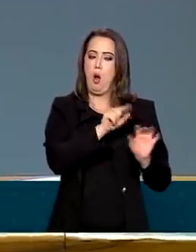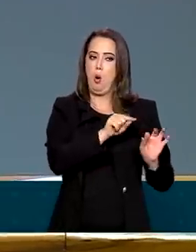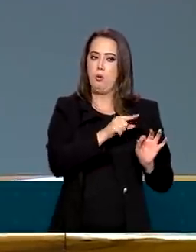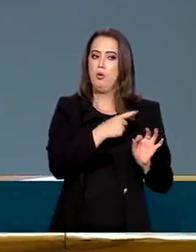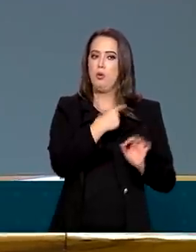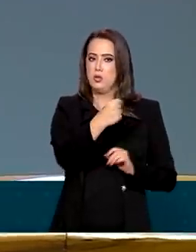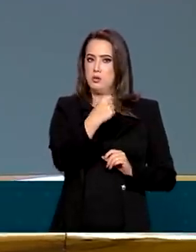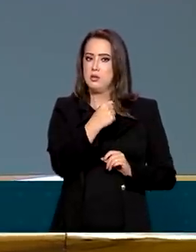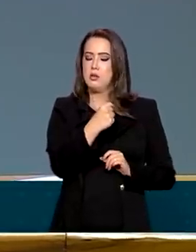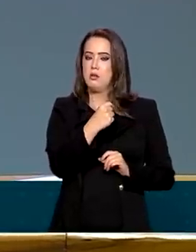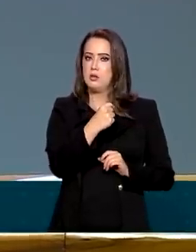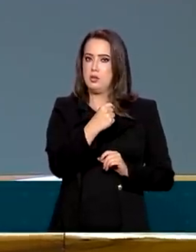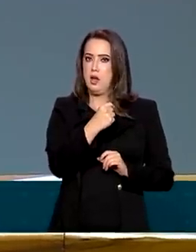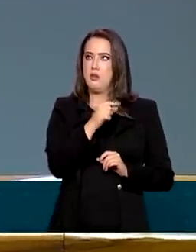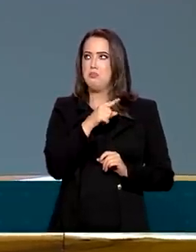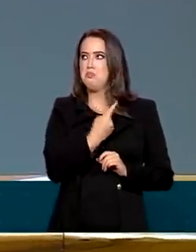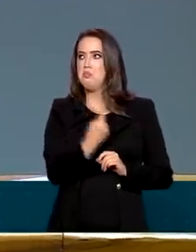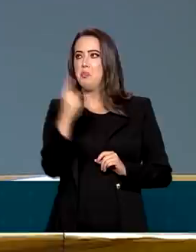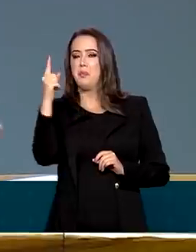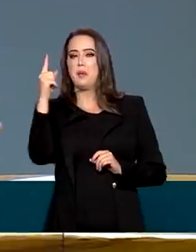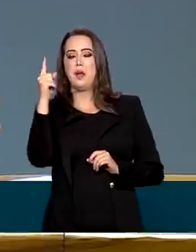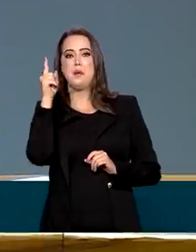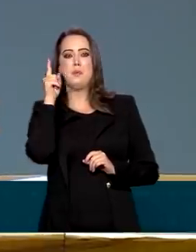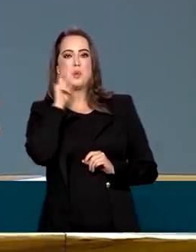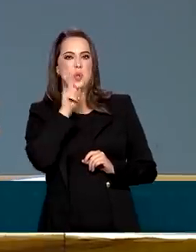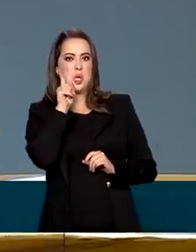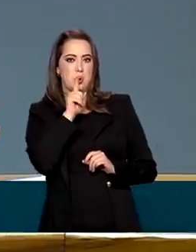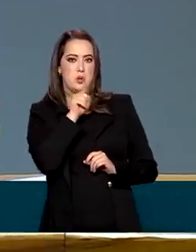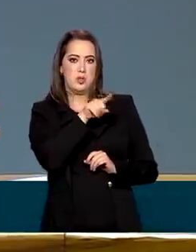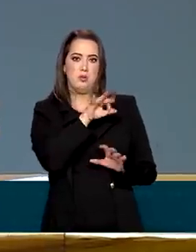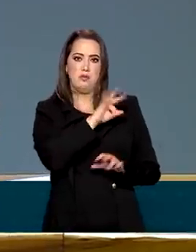saí para ir para Estados Unidos, o fiscal estava super arrumado.